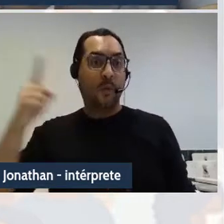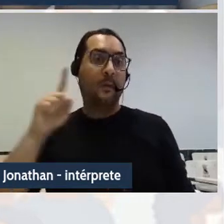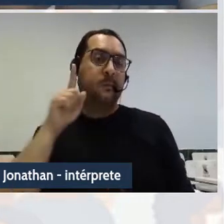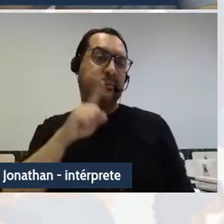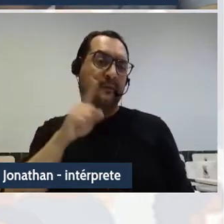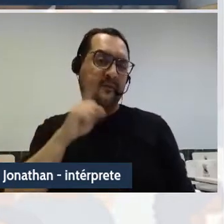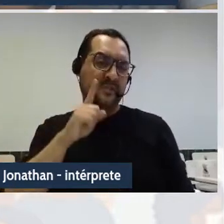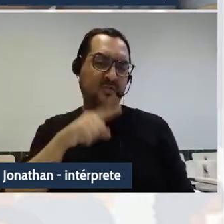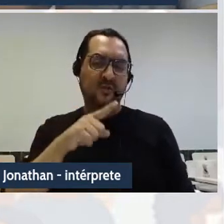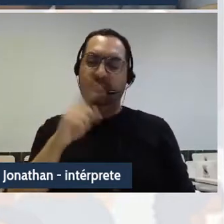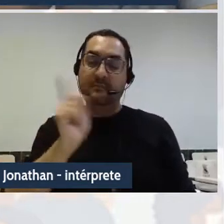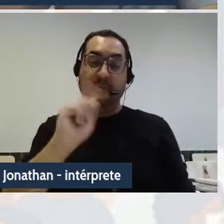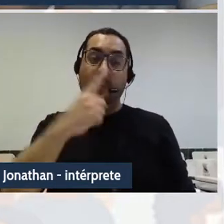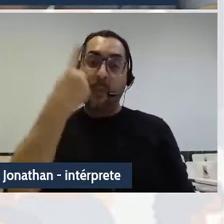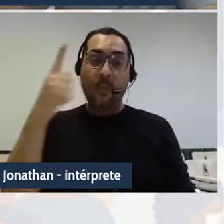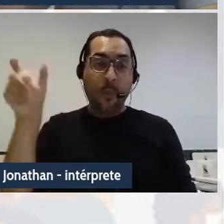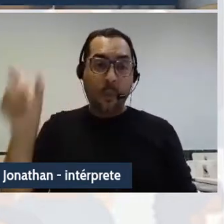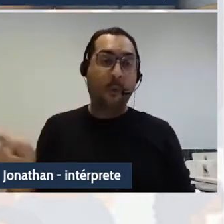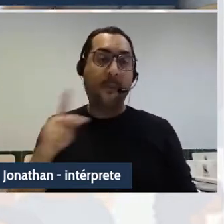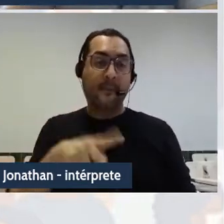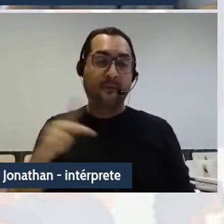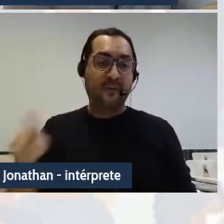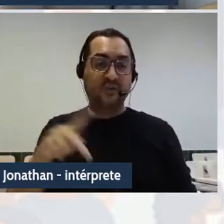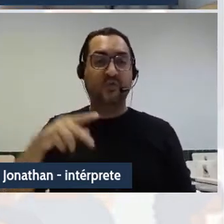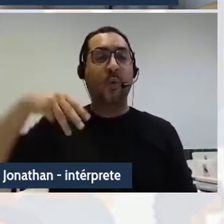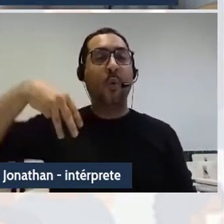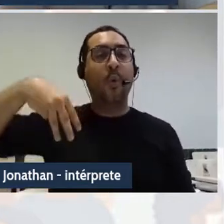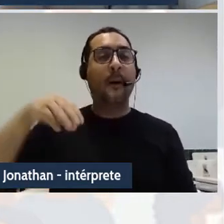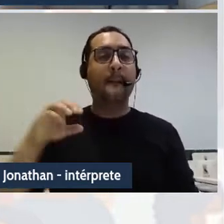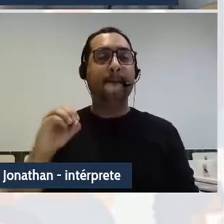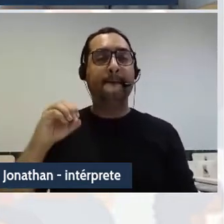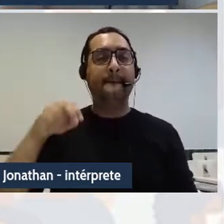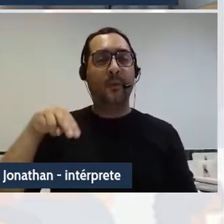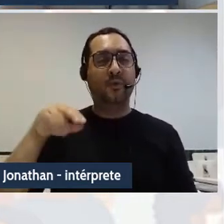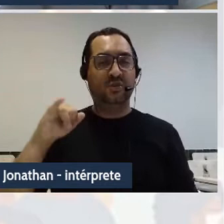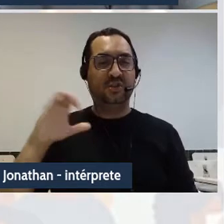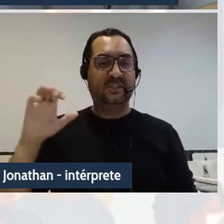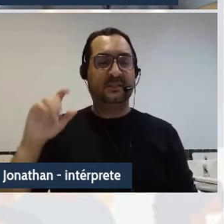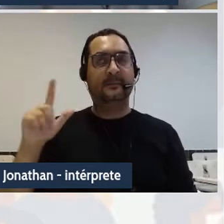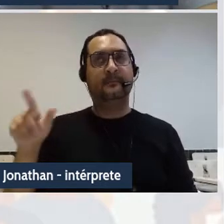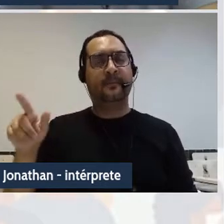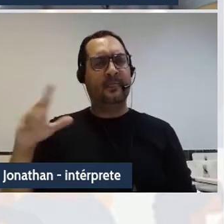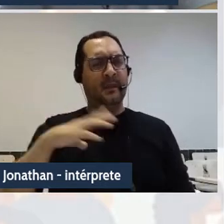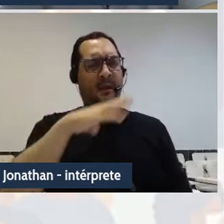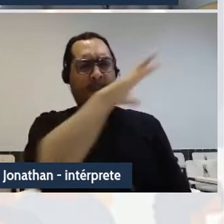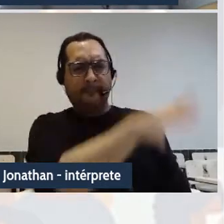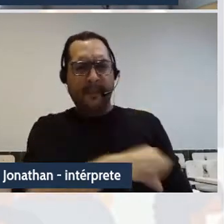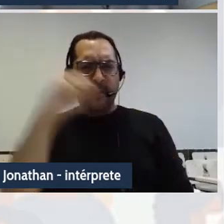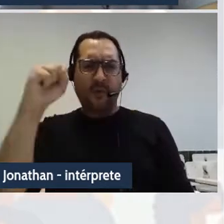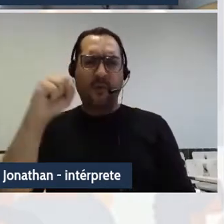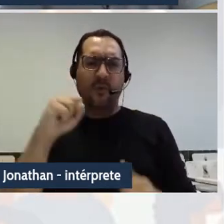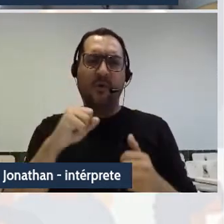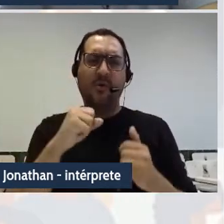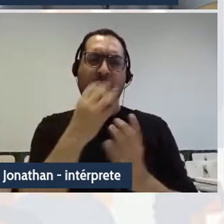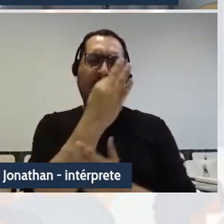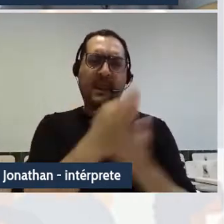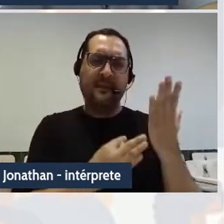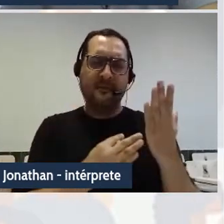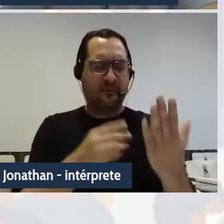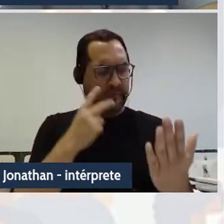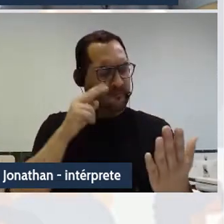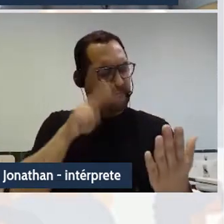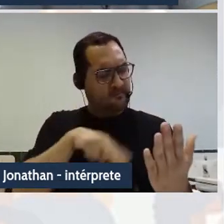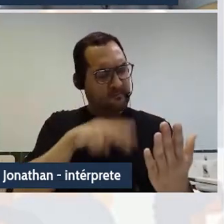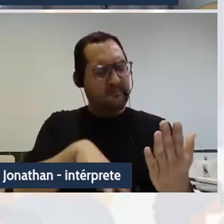20, de 1948 e de 1950. E, com base nesses estudos, o Banveniste destaca